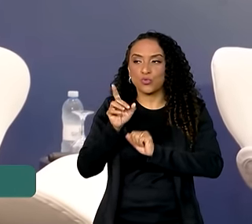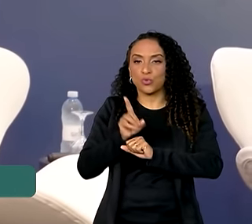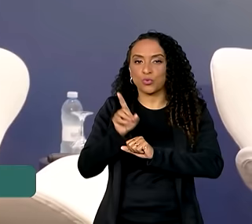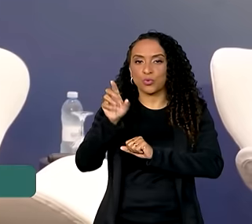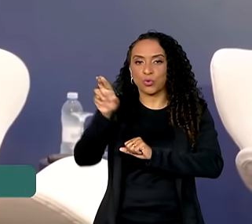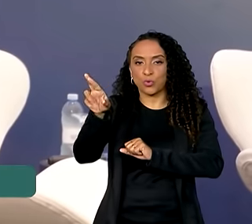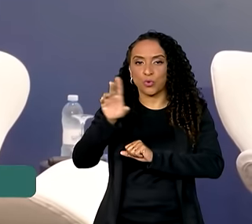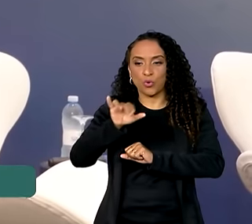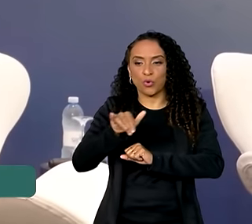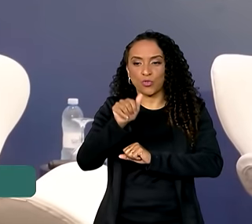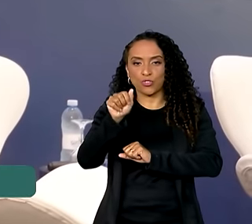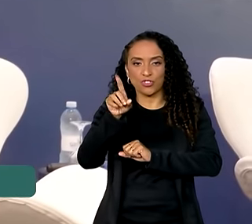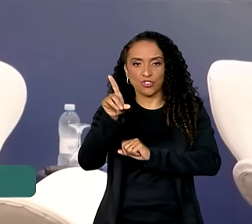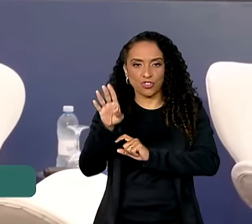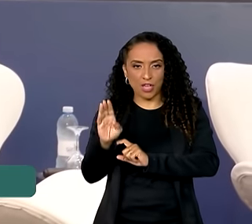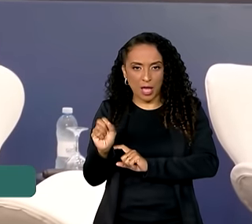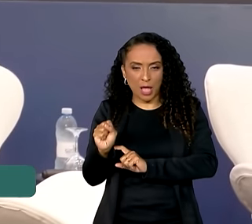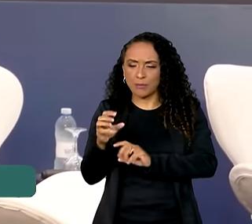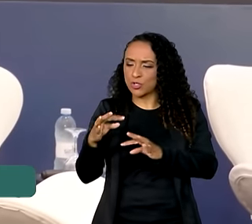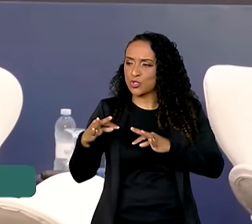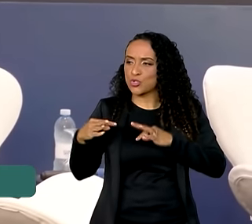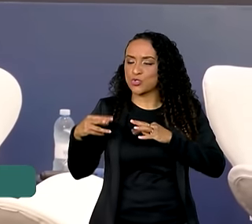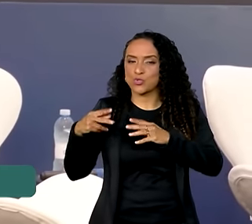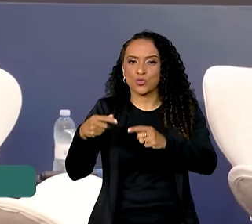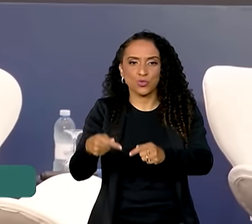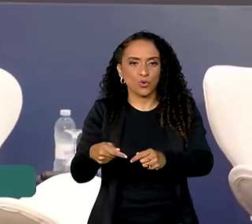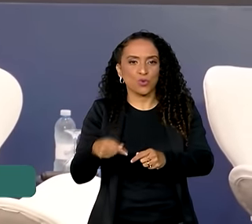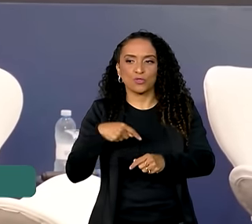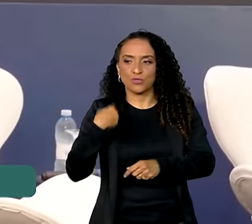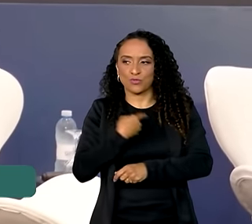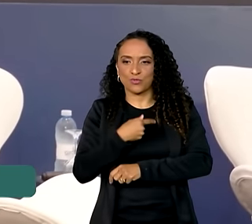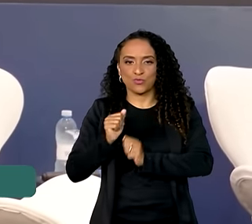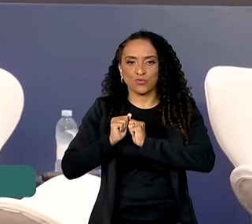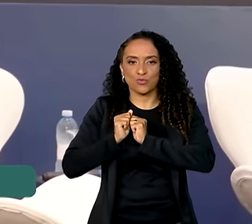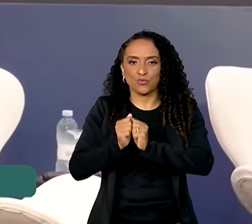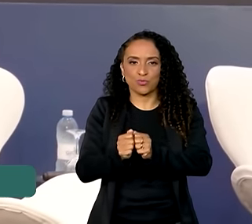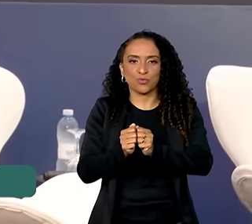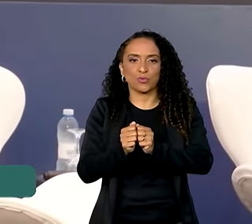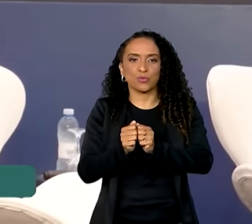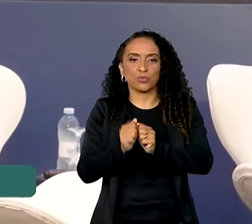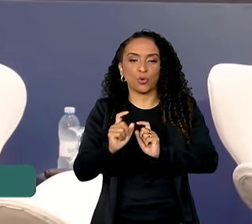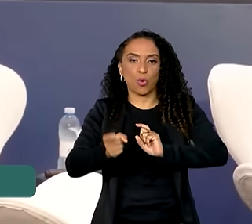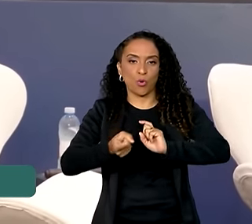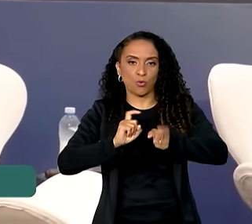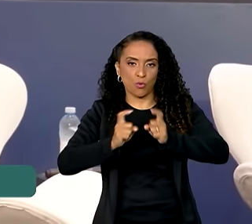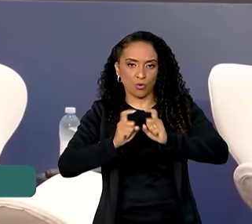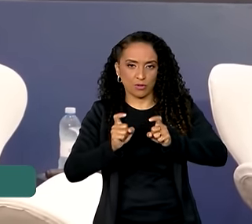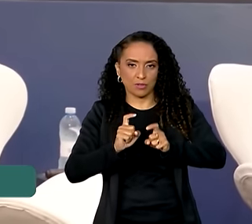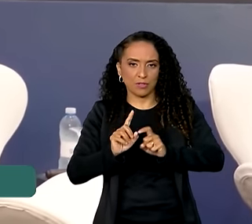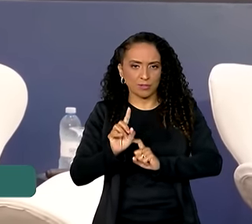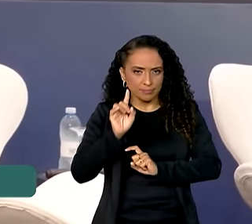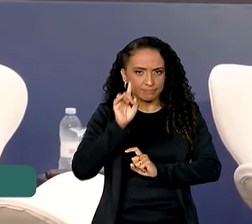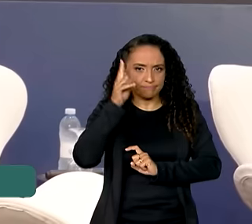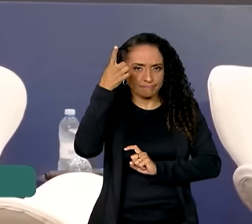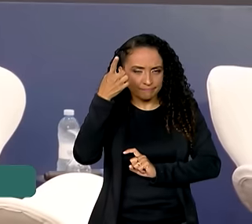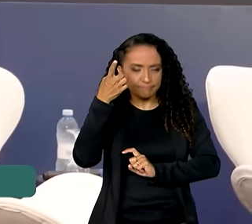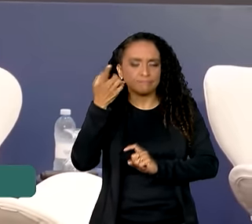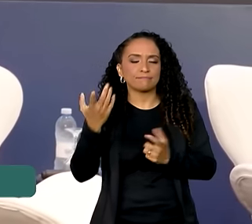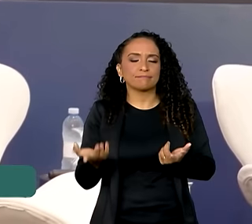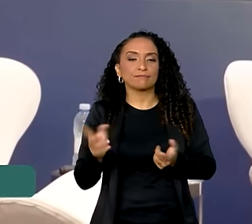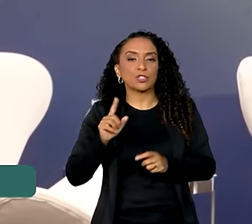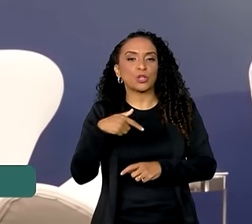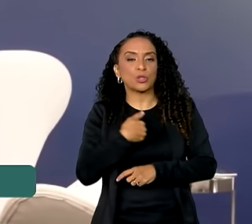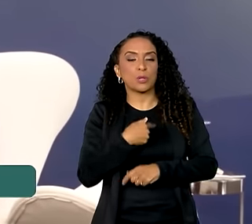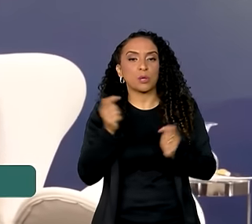Jarbas Barbosa e todos os que, conosco, coordenam essa iniciativa, que